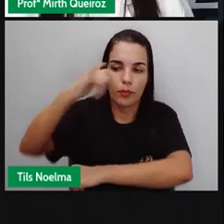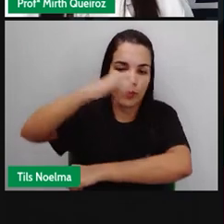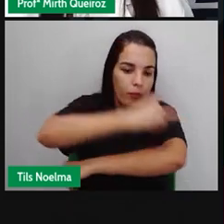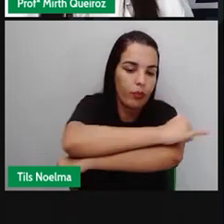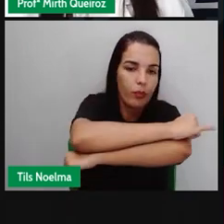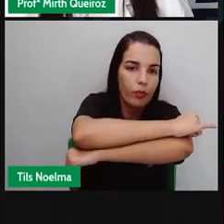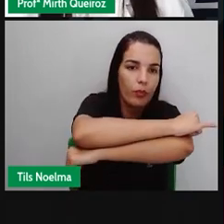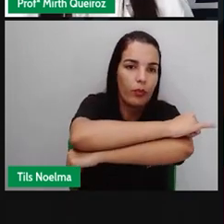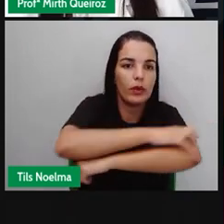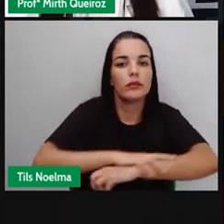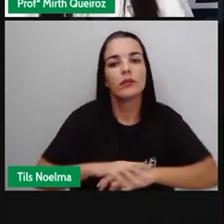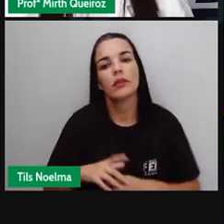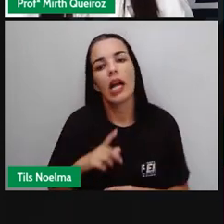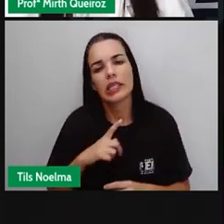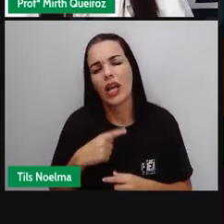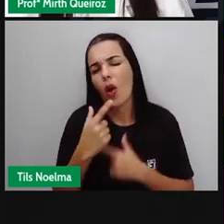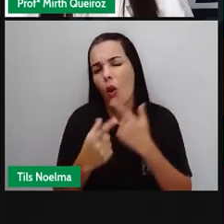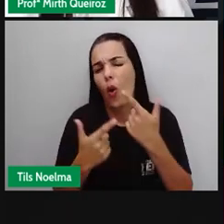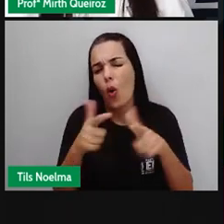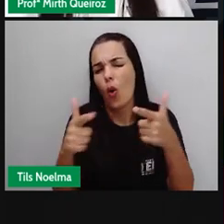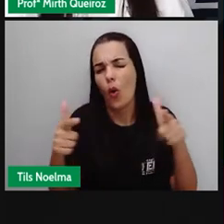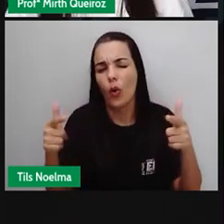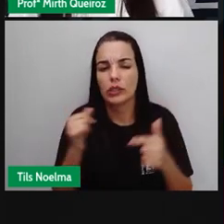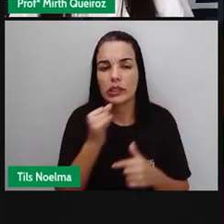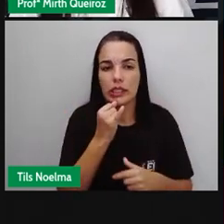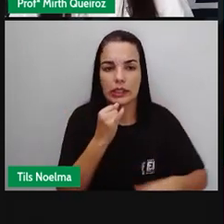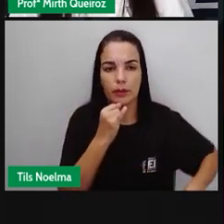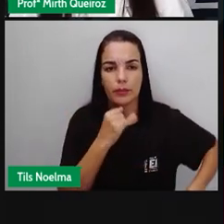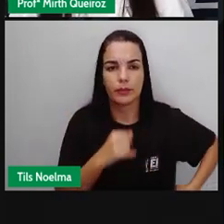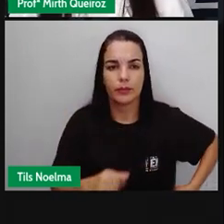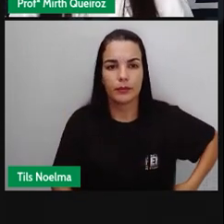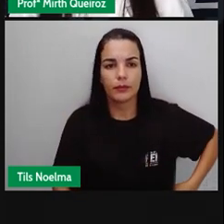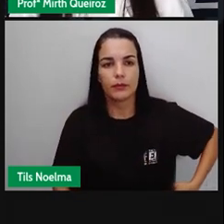outros inúmeros exemplos que a gente tem, certo?